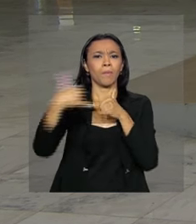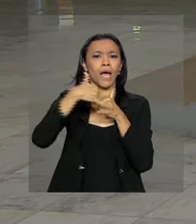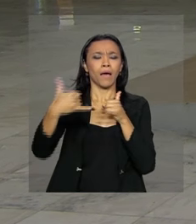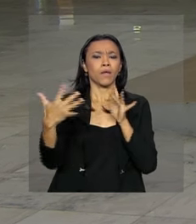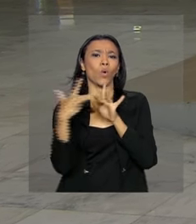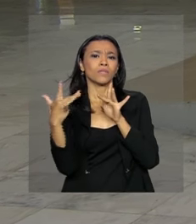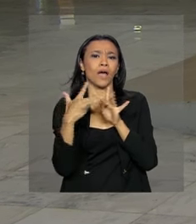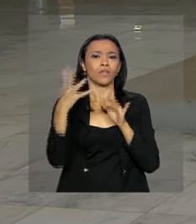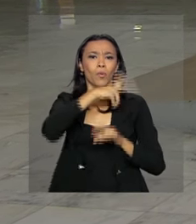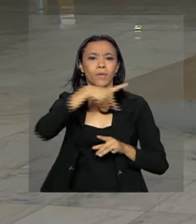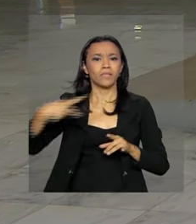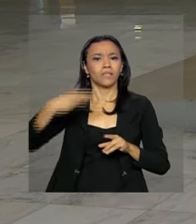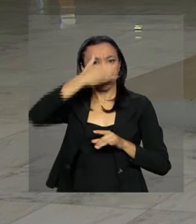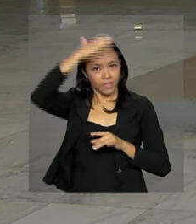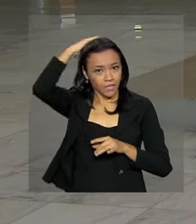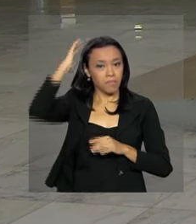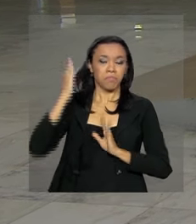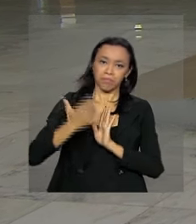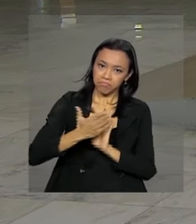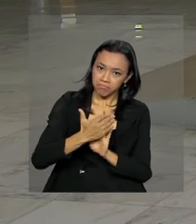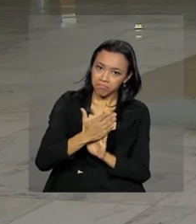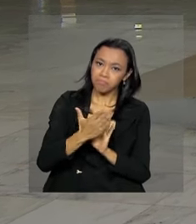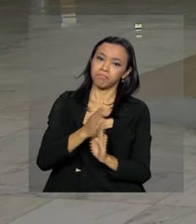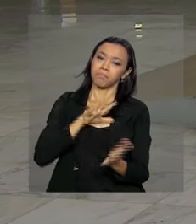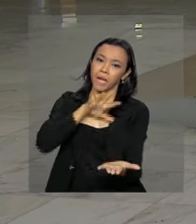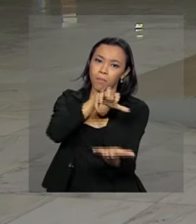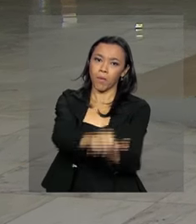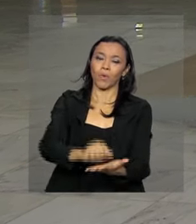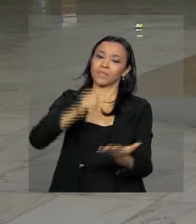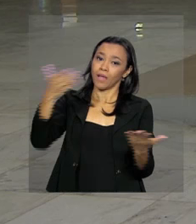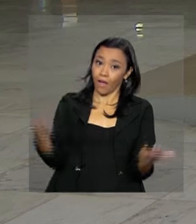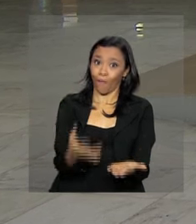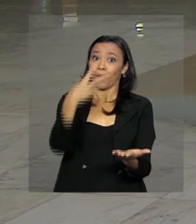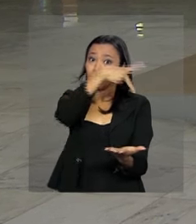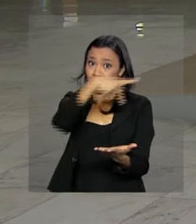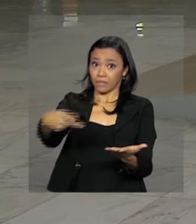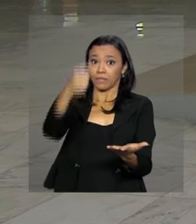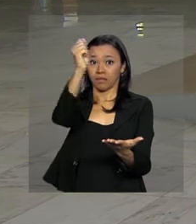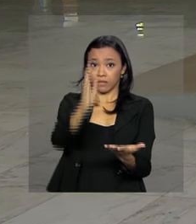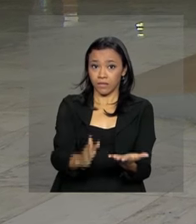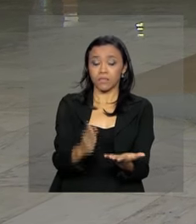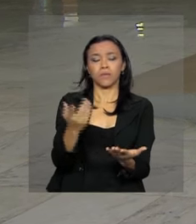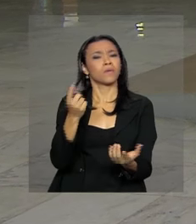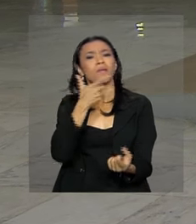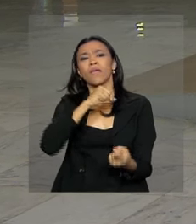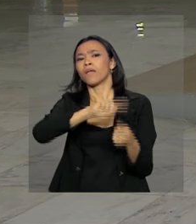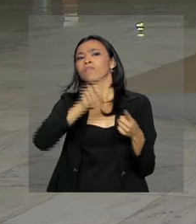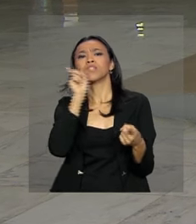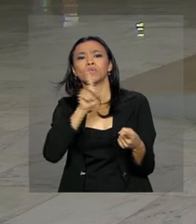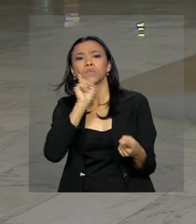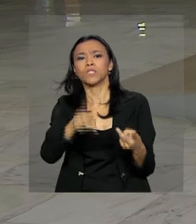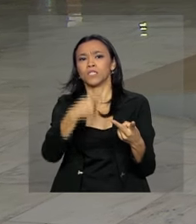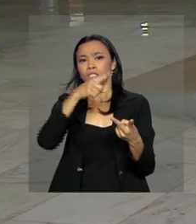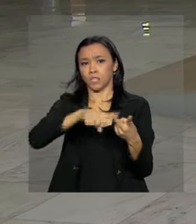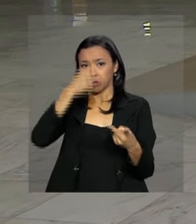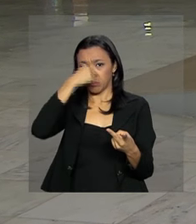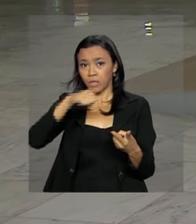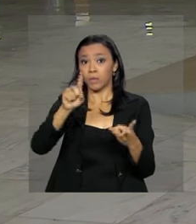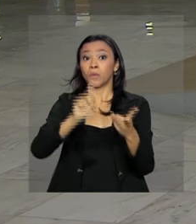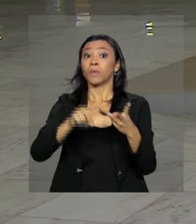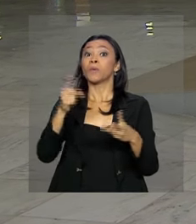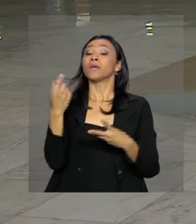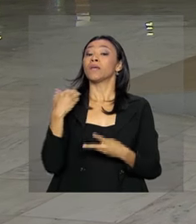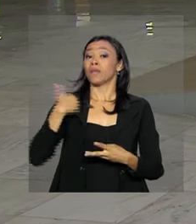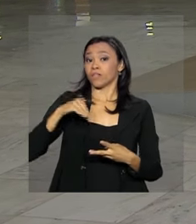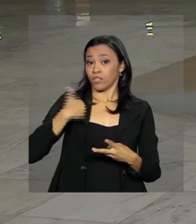Michel Temer para enviar felicitações pela posse como presidente da República, entre eles Estados Unidos, Peru e Argentina.